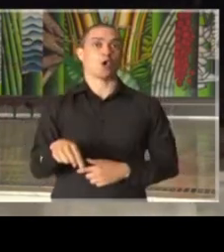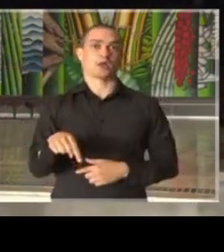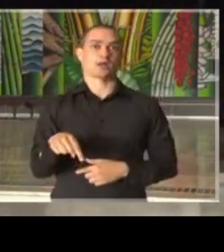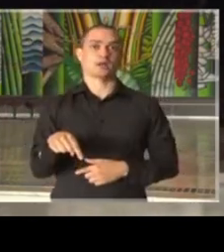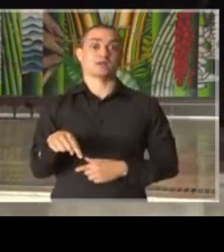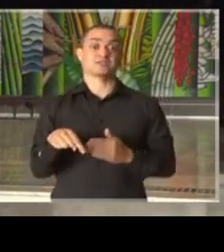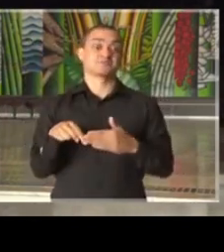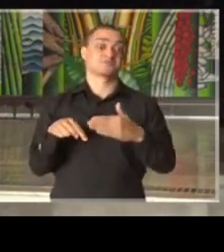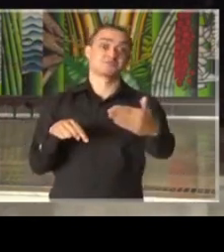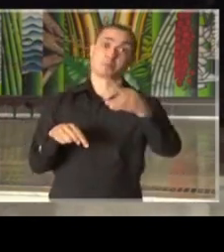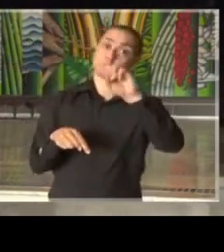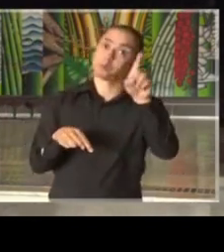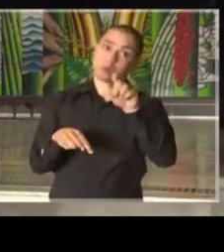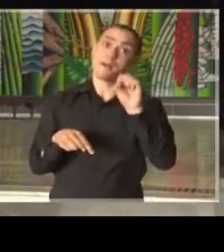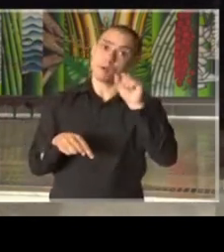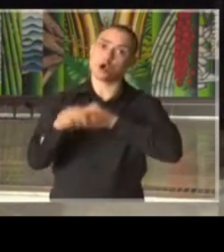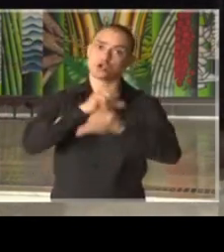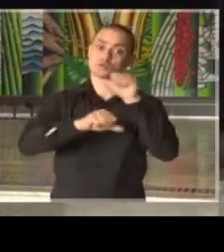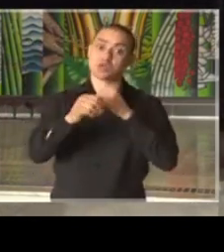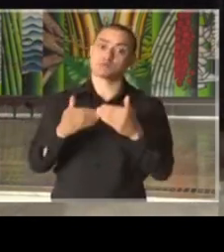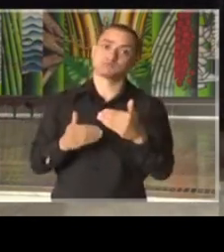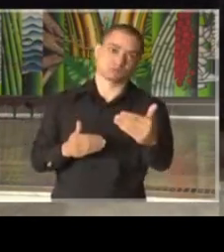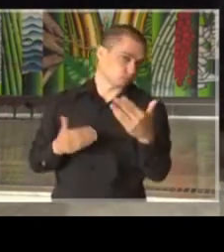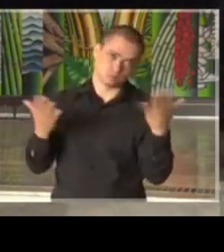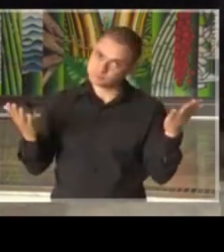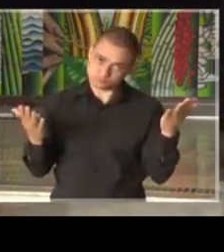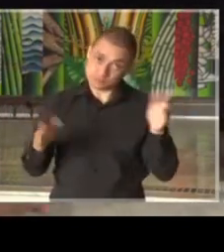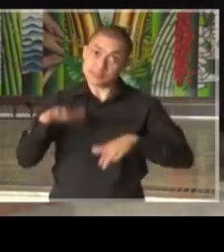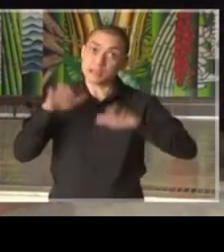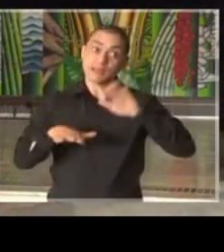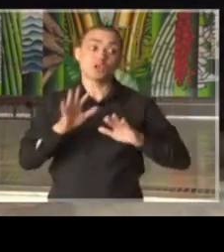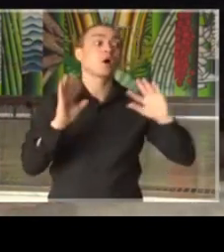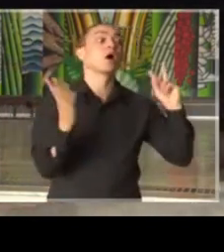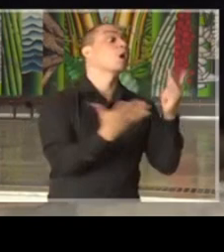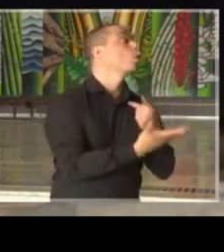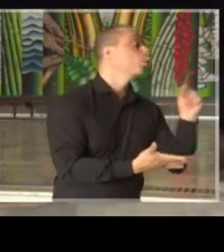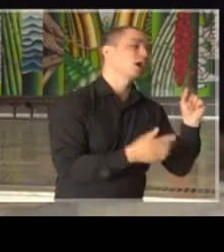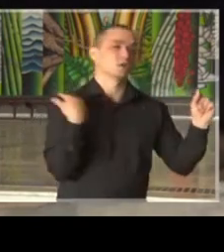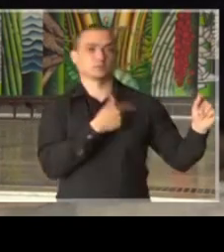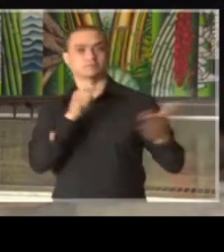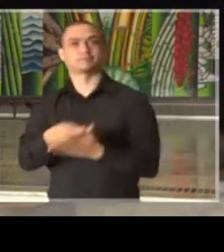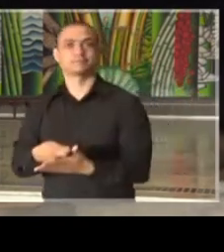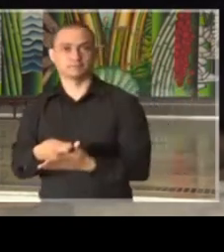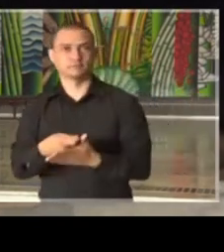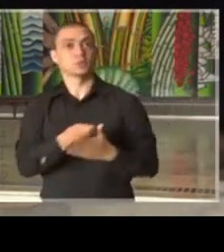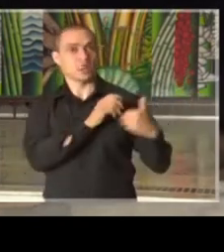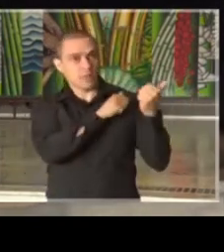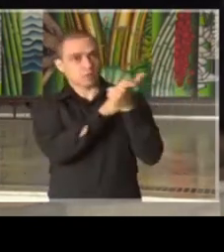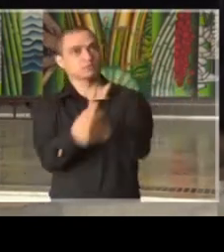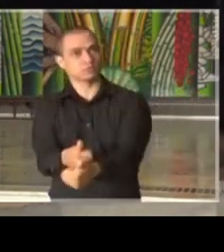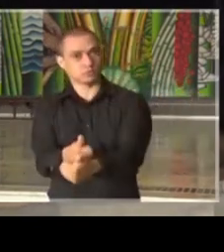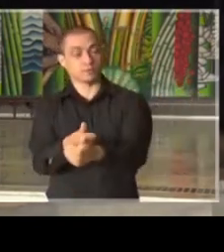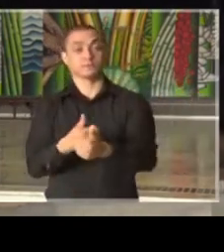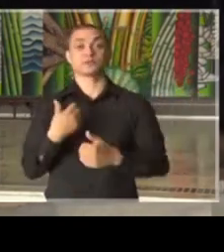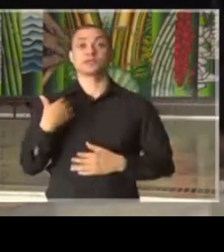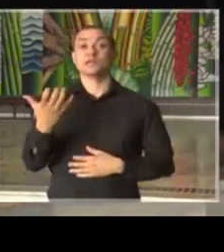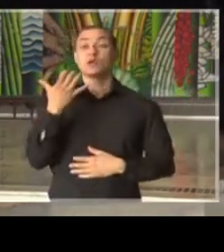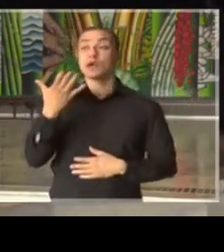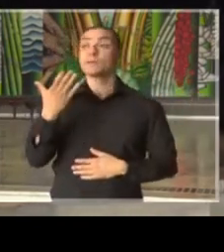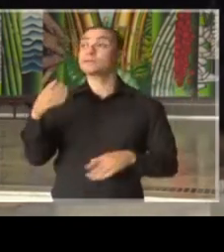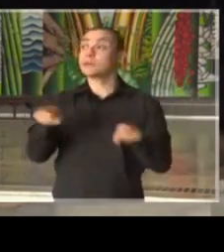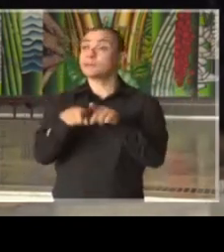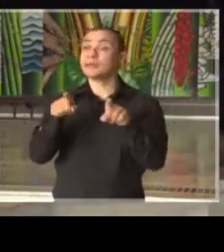poderemos estar tomando outras medidas a cada minuto, a cada dia. Eu quero, governador, fazer